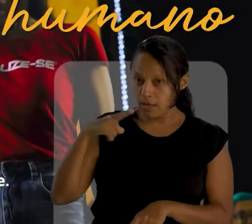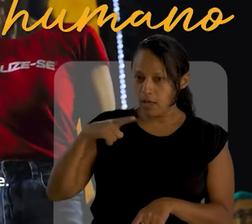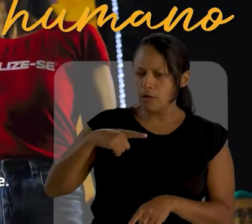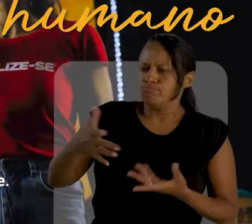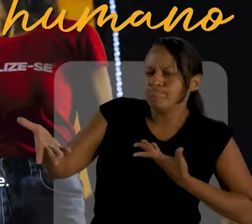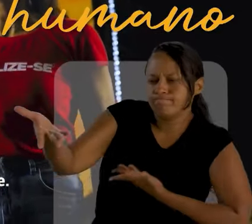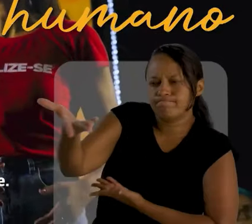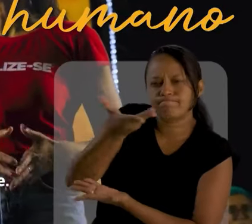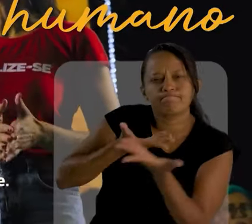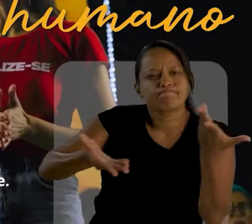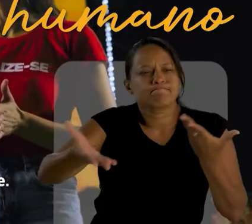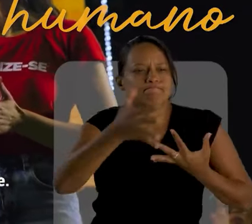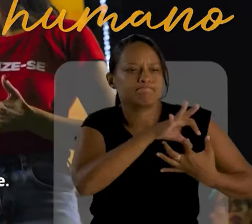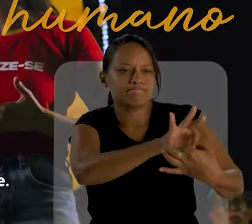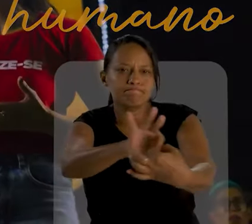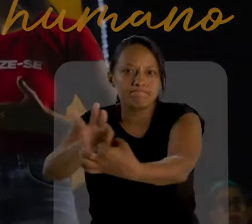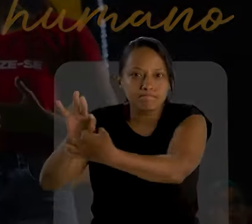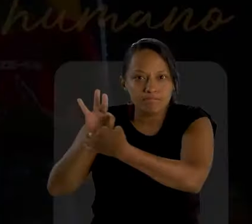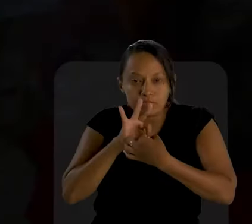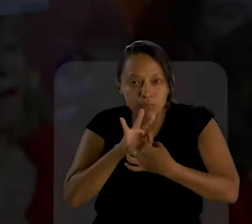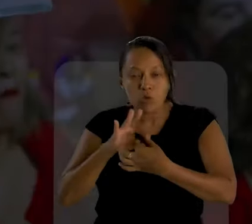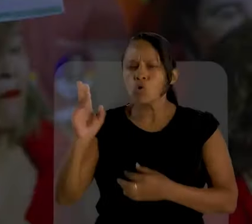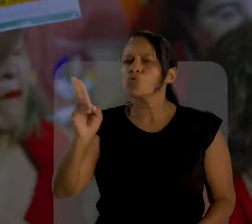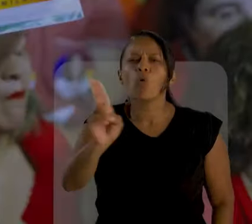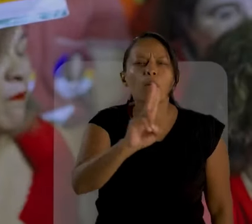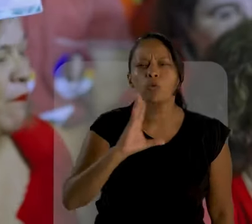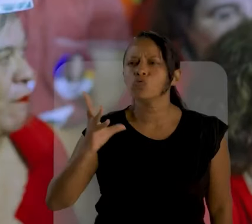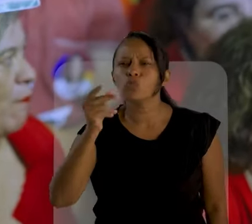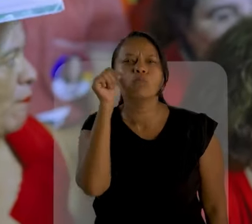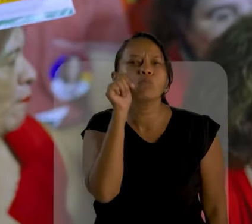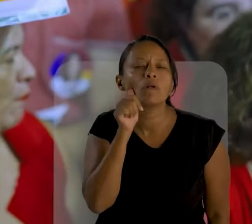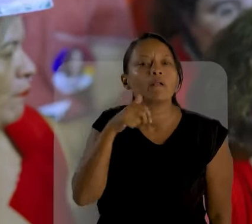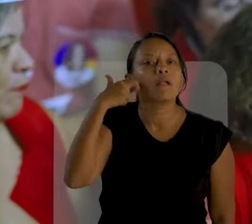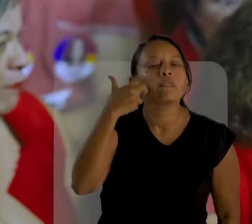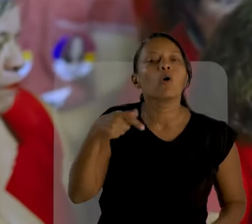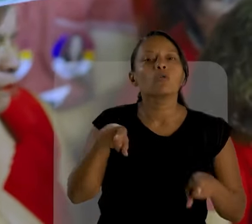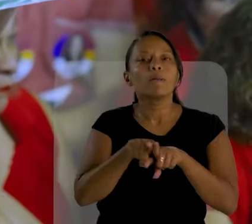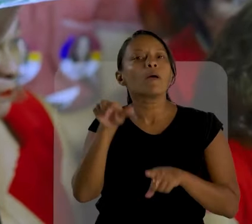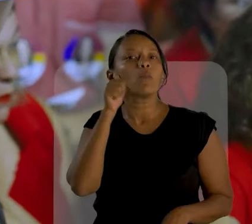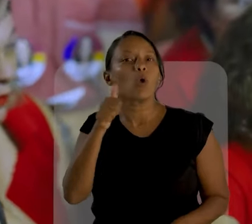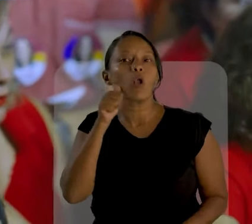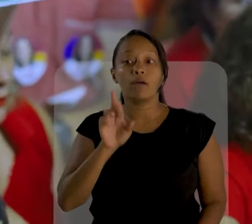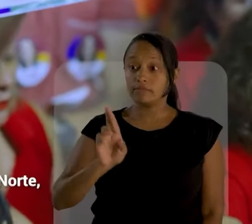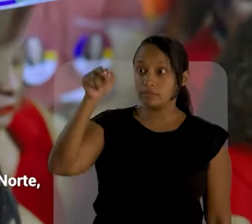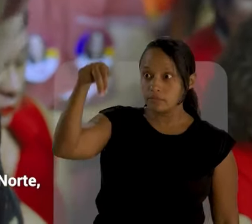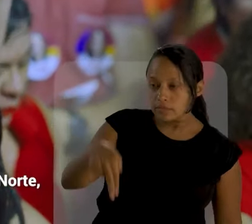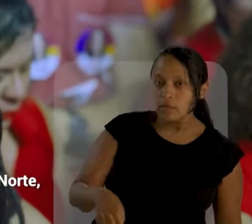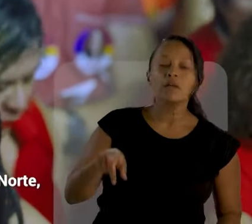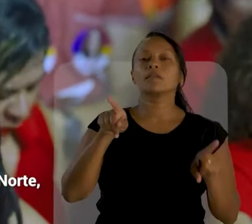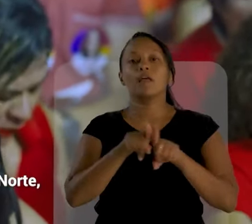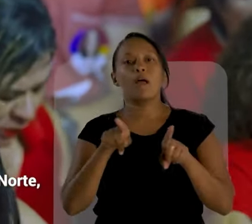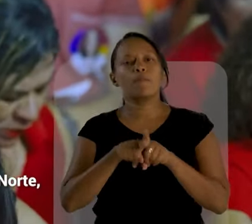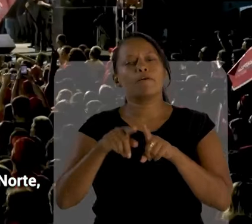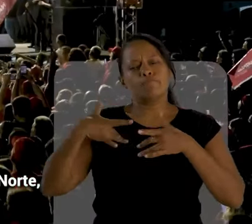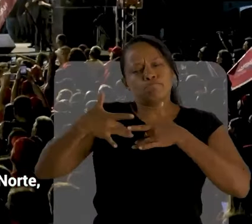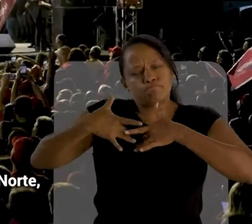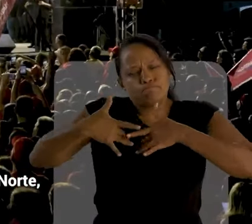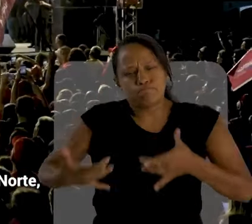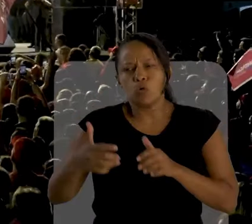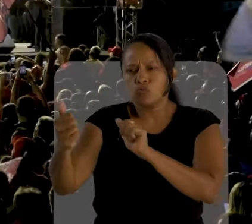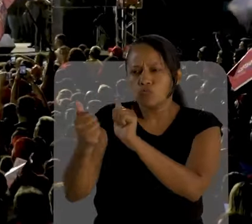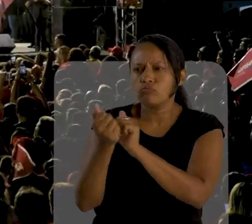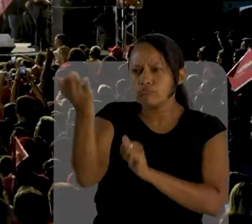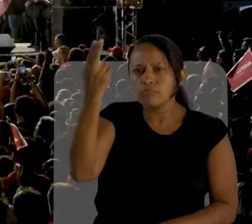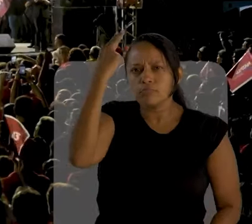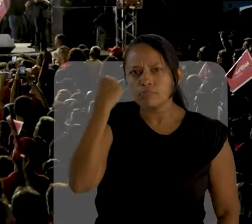e ter muita fraternidade. Em nome das mulheres de Natal, em nome das mulheres do Rio Grande do Norte,